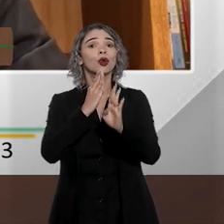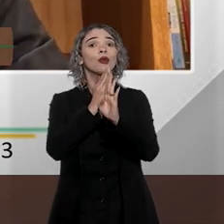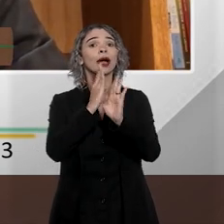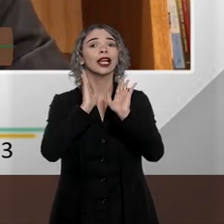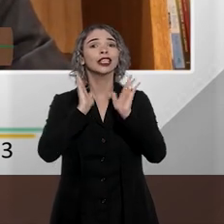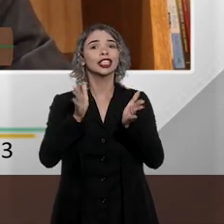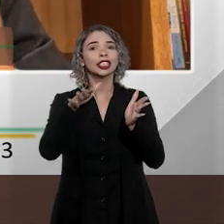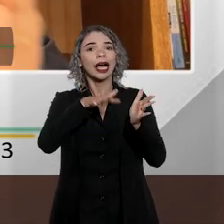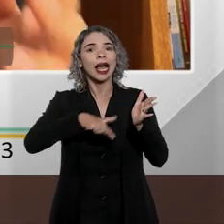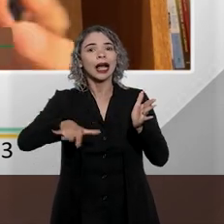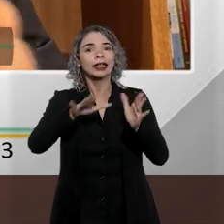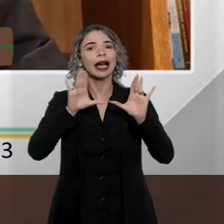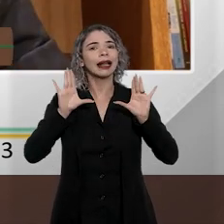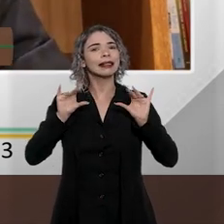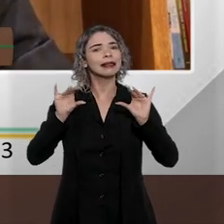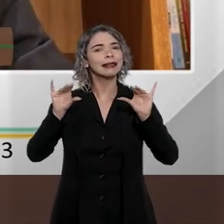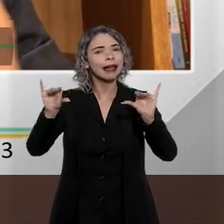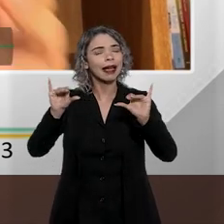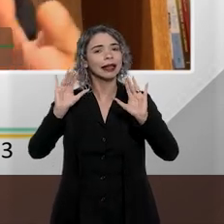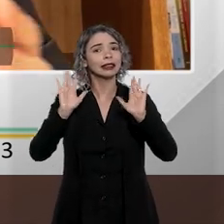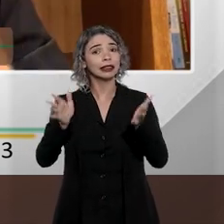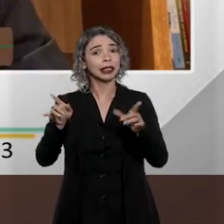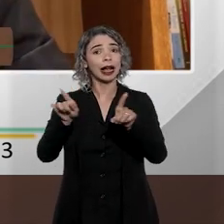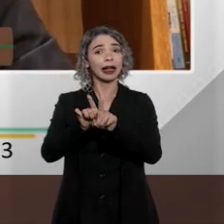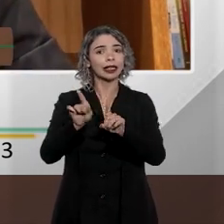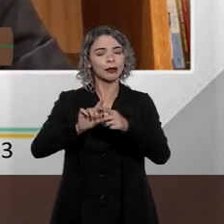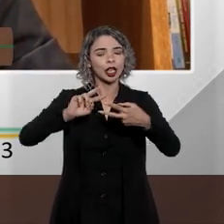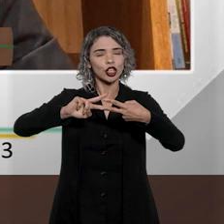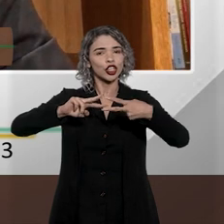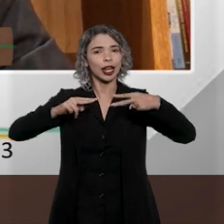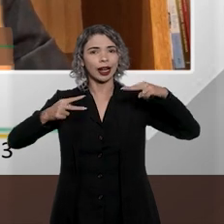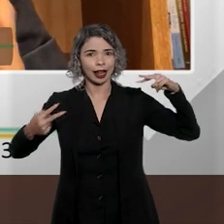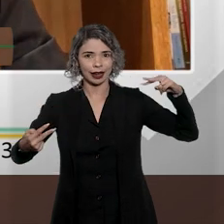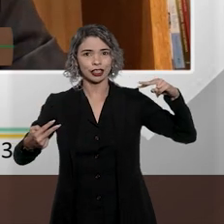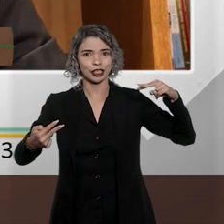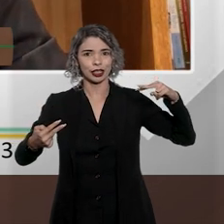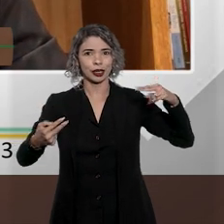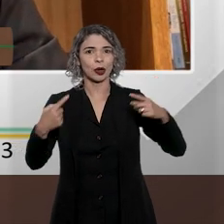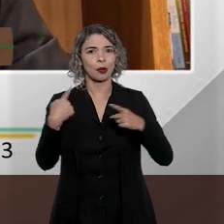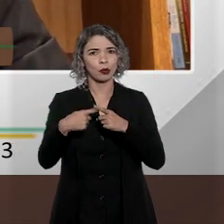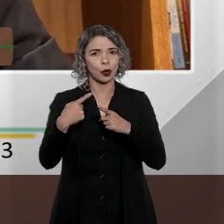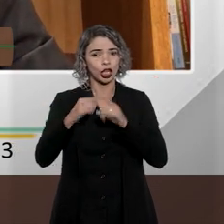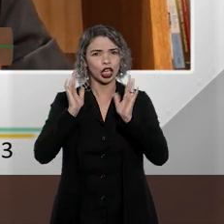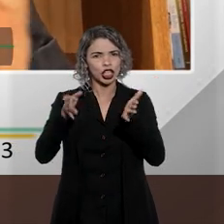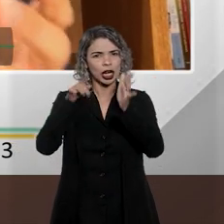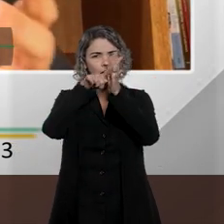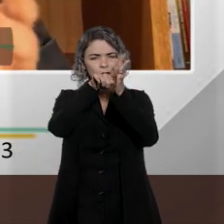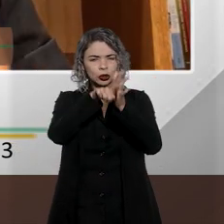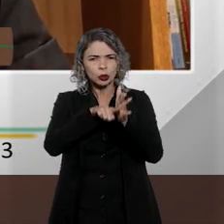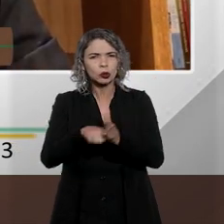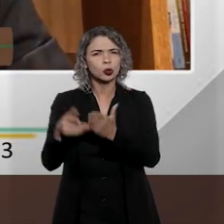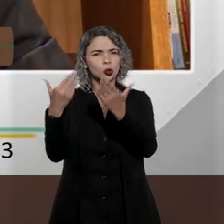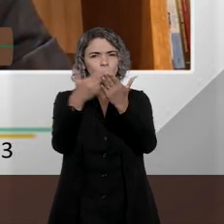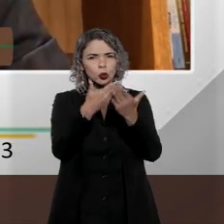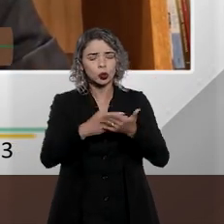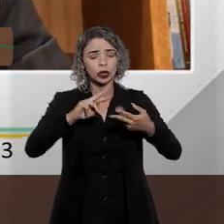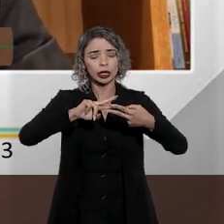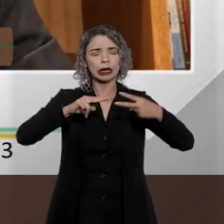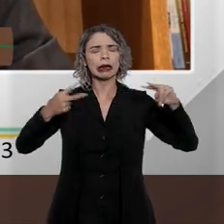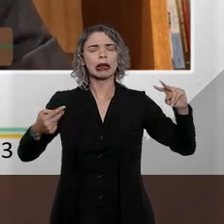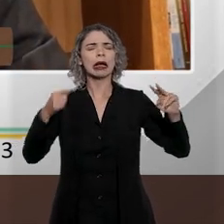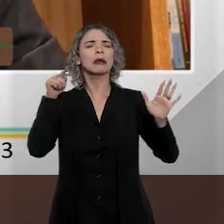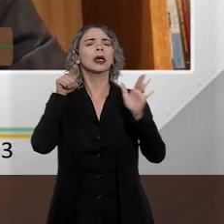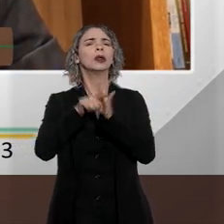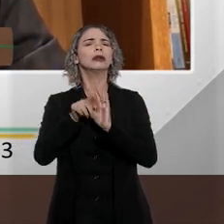avançadas do campo da ciência, do campo da genética, que hoje, depois do mapeamento do DNA, hoje se